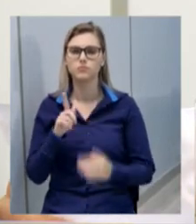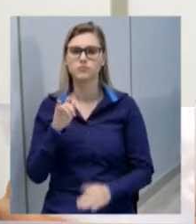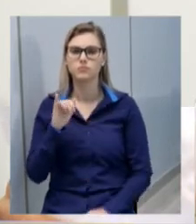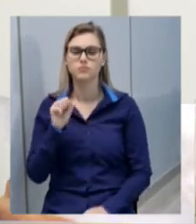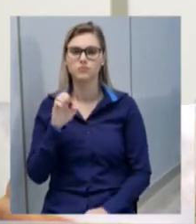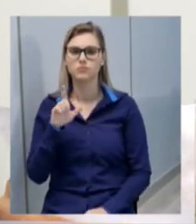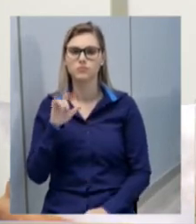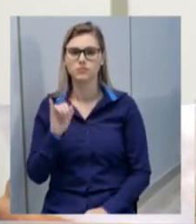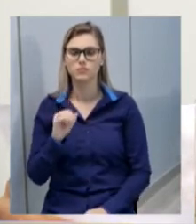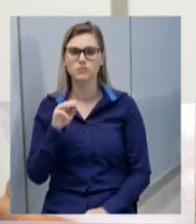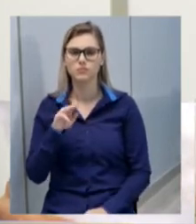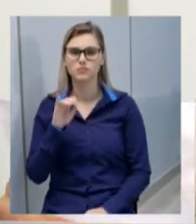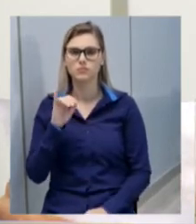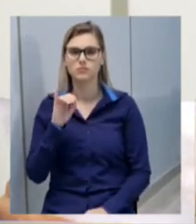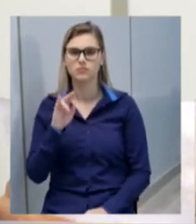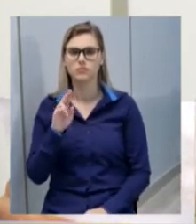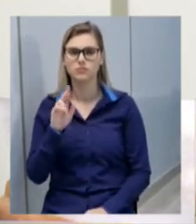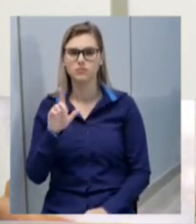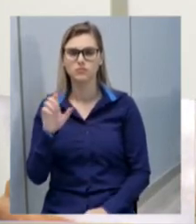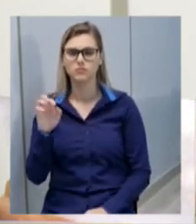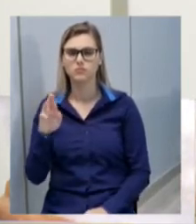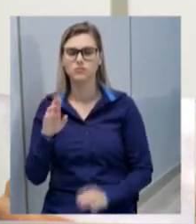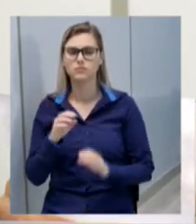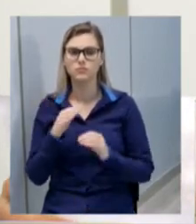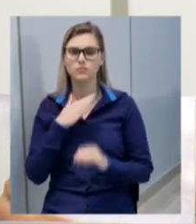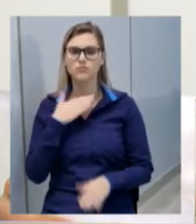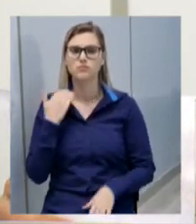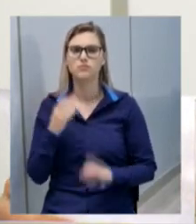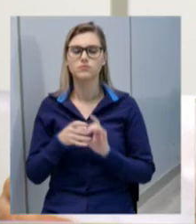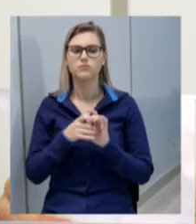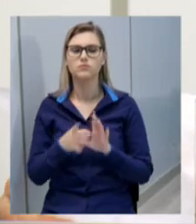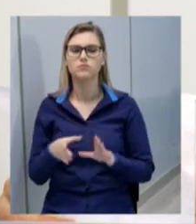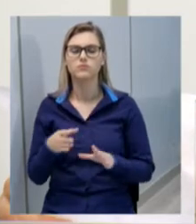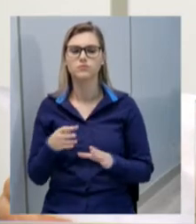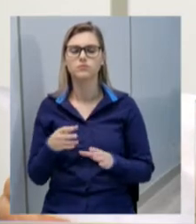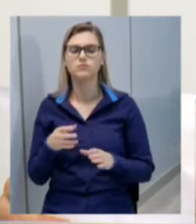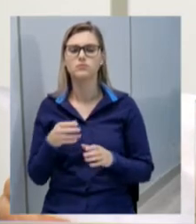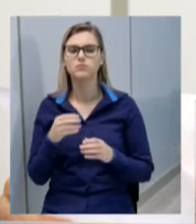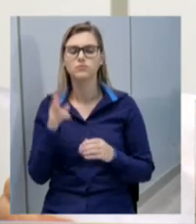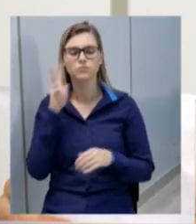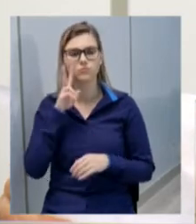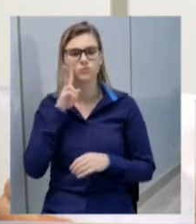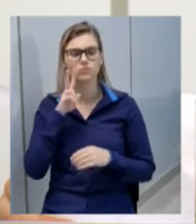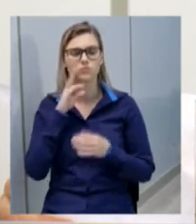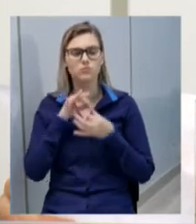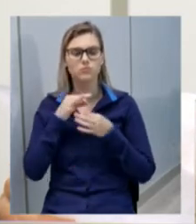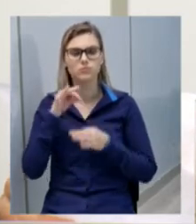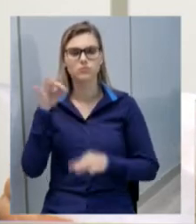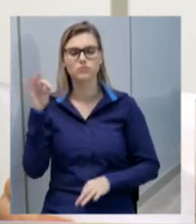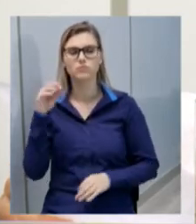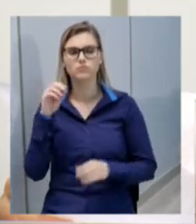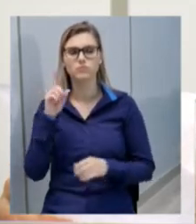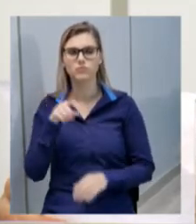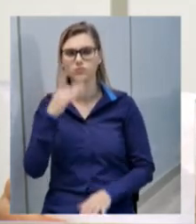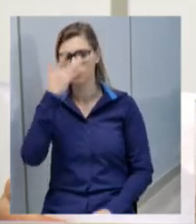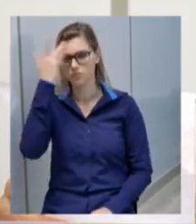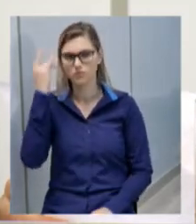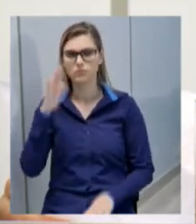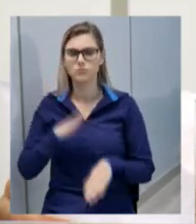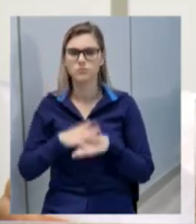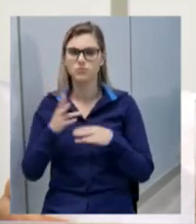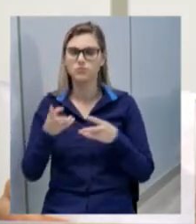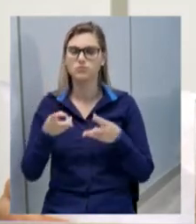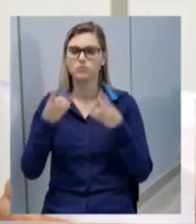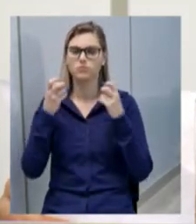Rapp Miller que faleceu deixando um enorme legado no município de Chancherê sendo uma das seguras mais conhecidas e reconhecidas no